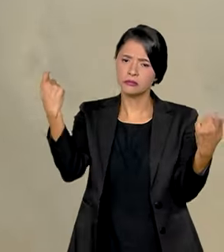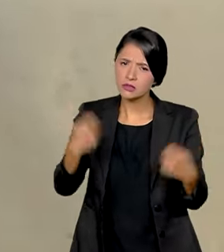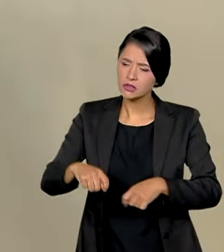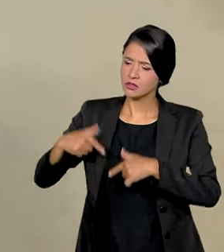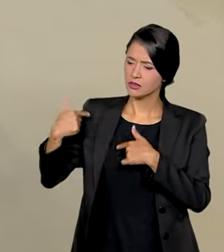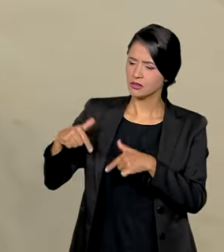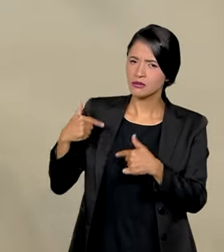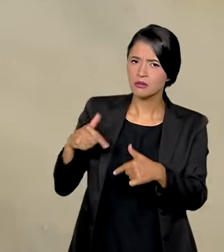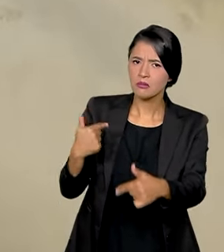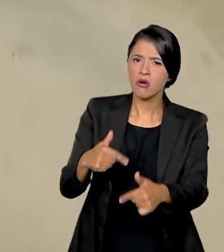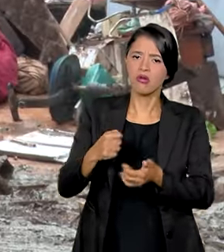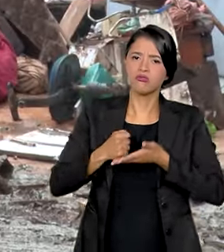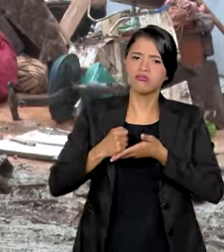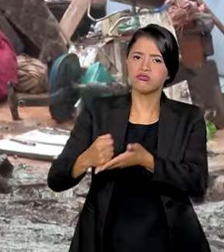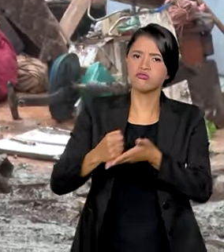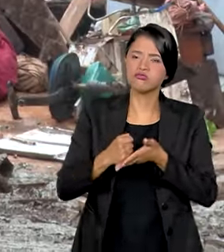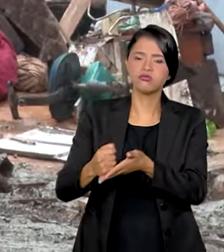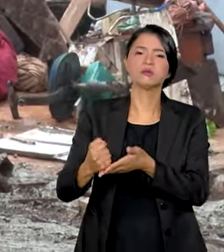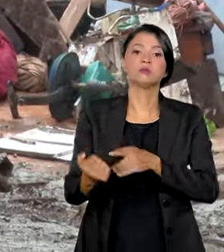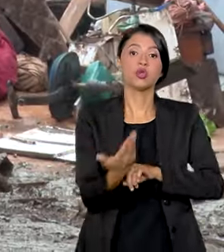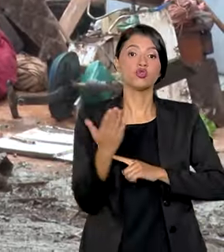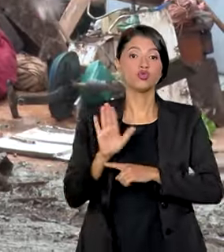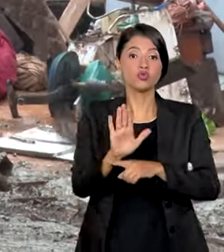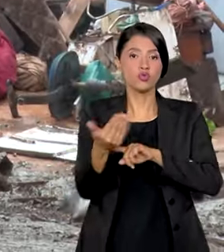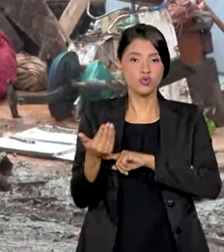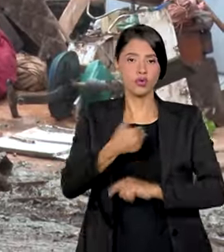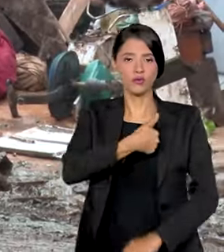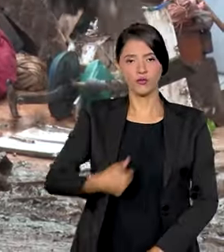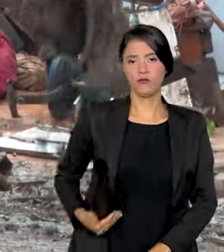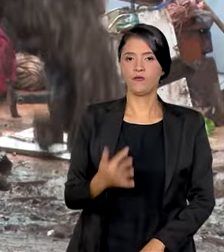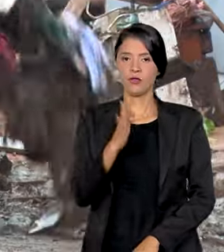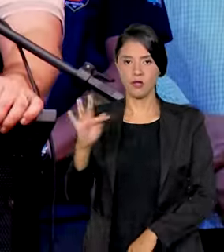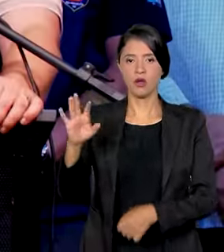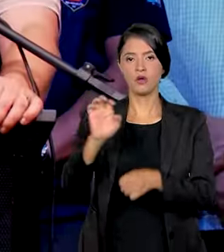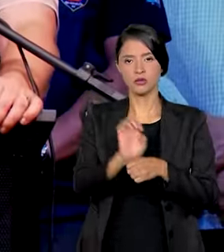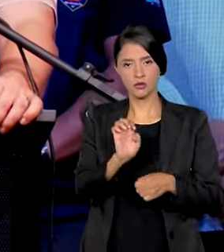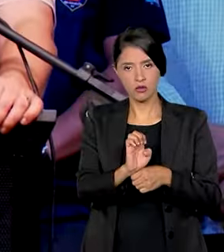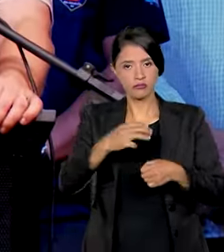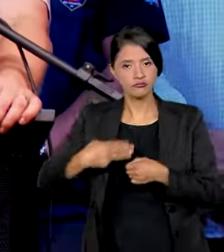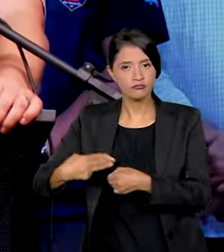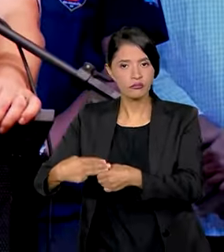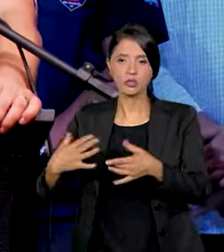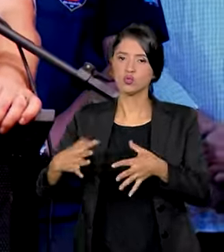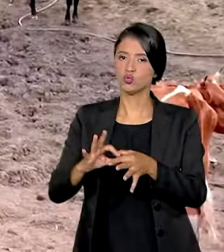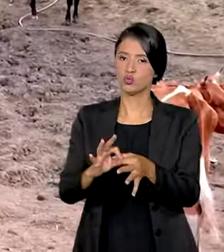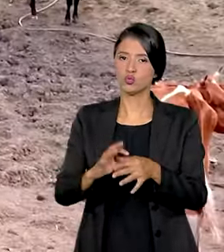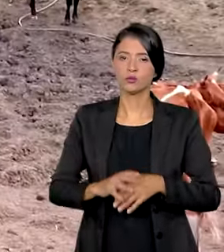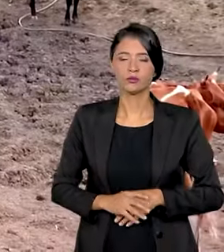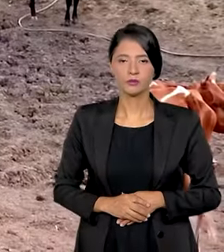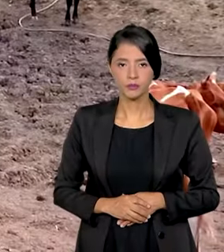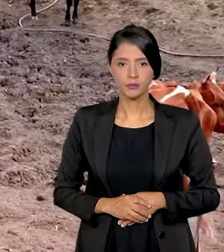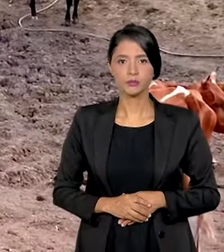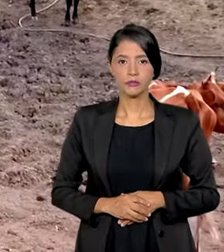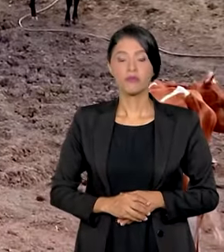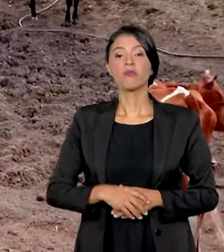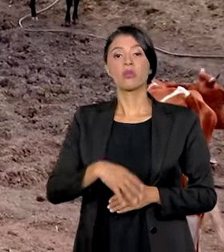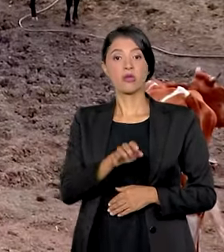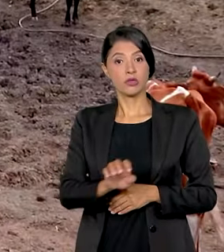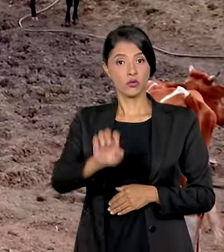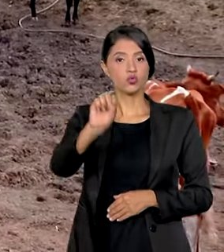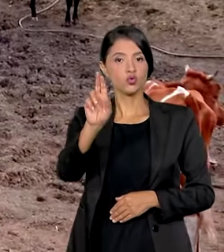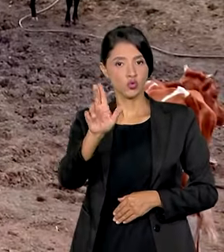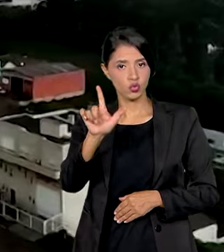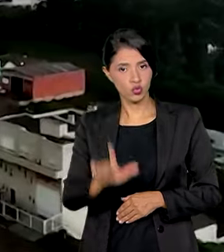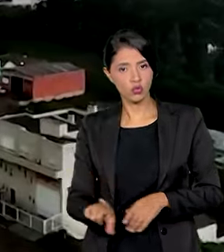precisa trabalhar num regime de cooperação. Governo federal, governo estadual, município, juntos. A região sul também